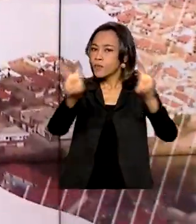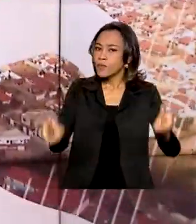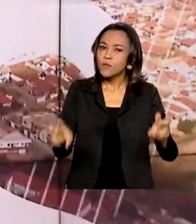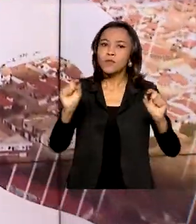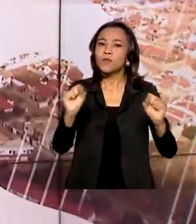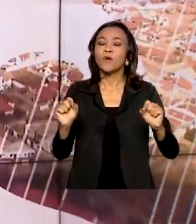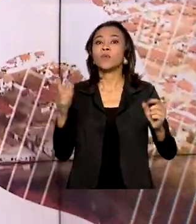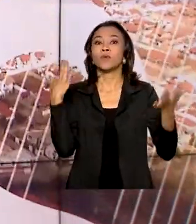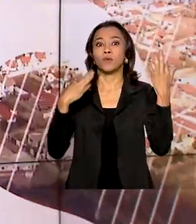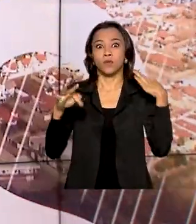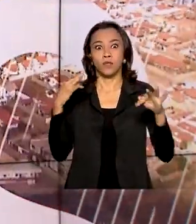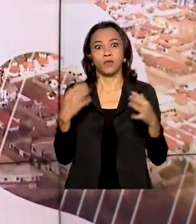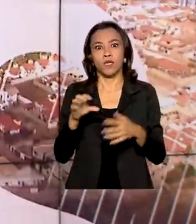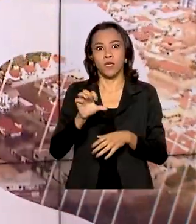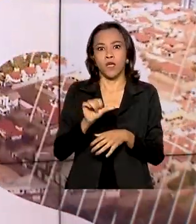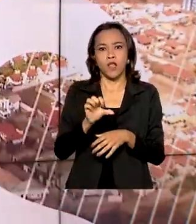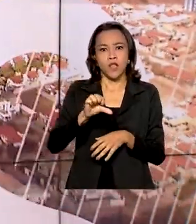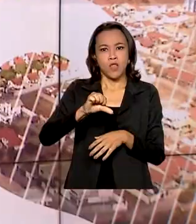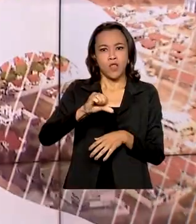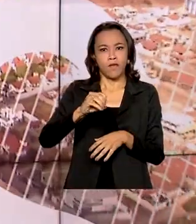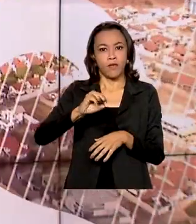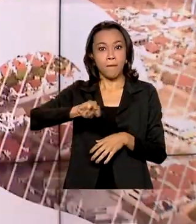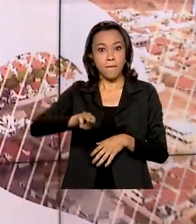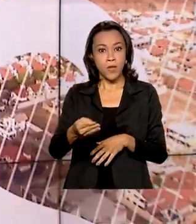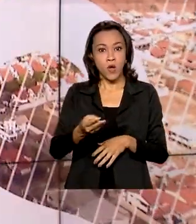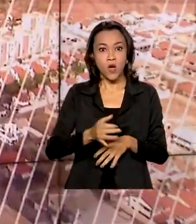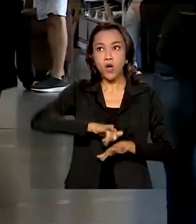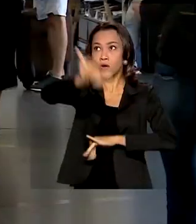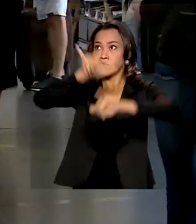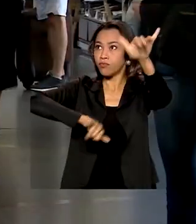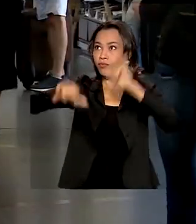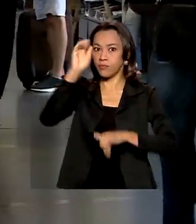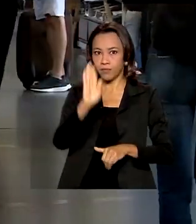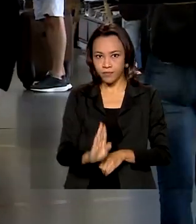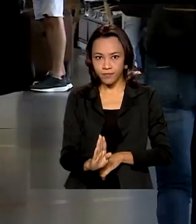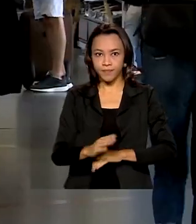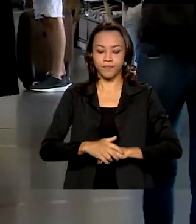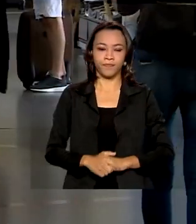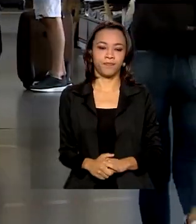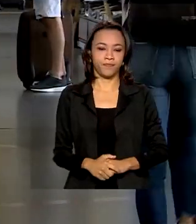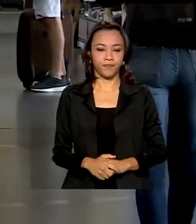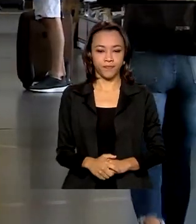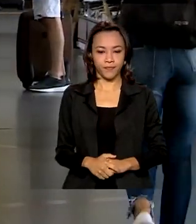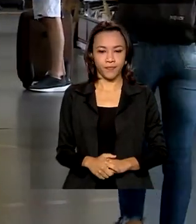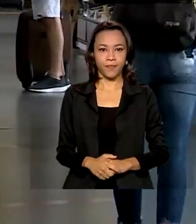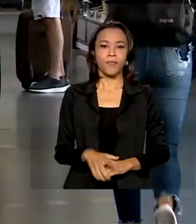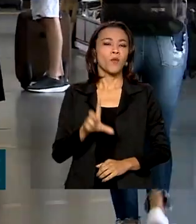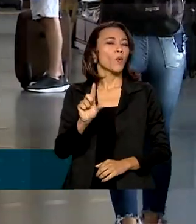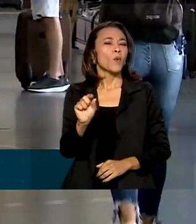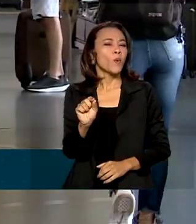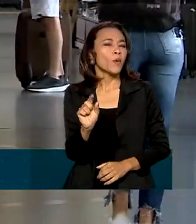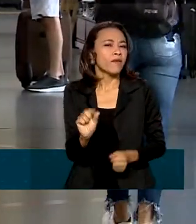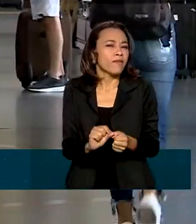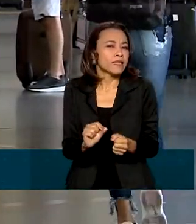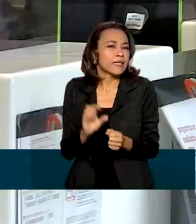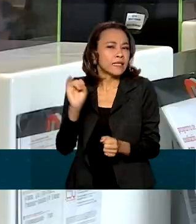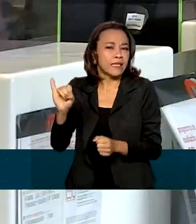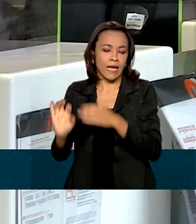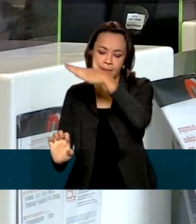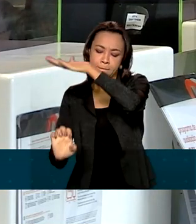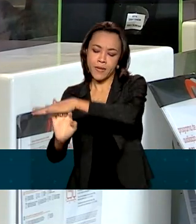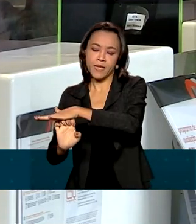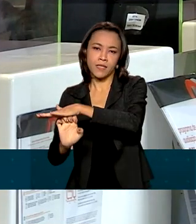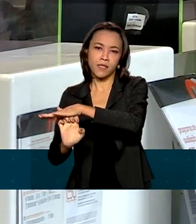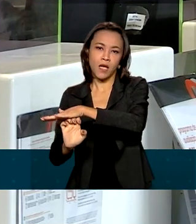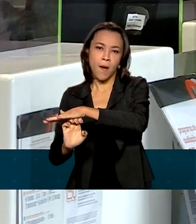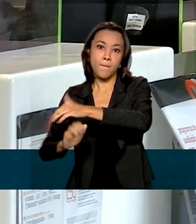movimenta mais de 90 milhões de passageiros por ano no Brasil. O que fazer se a empresa aérea alterar